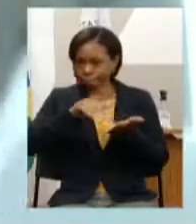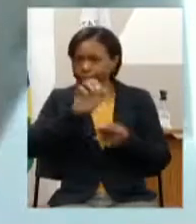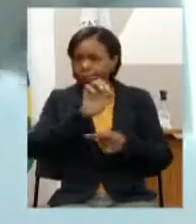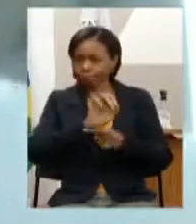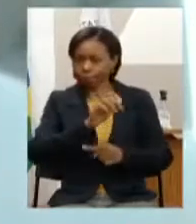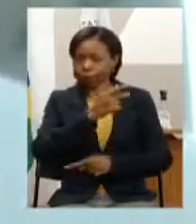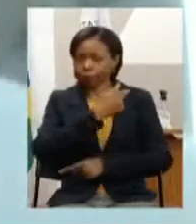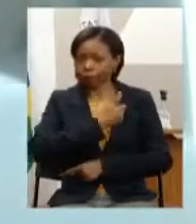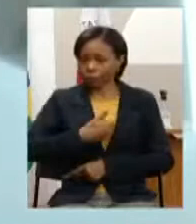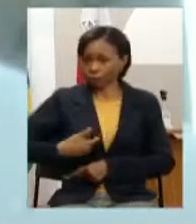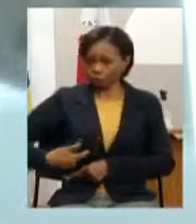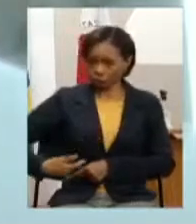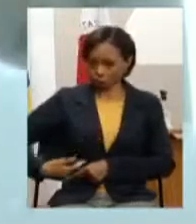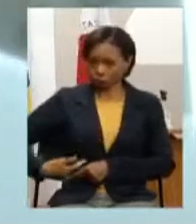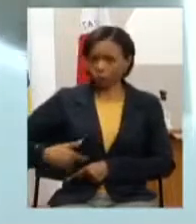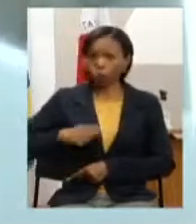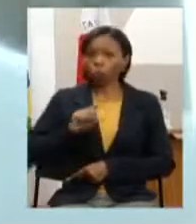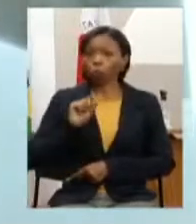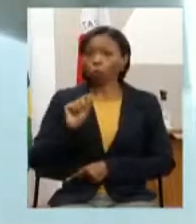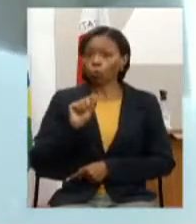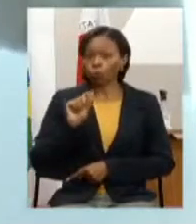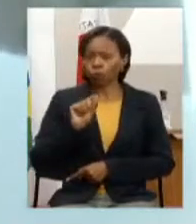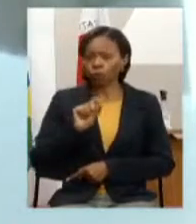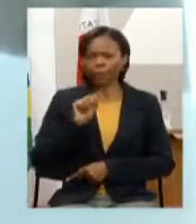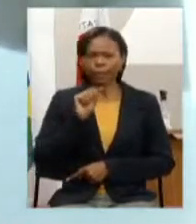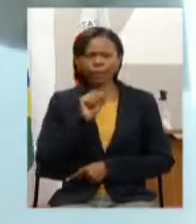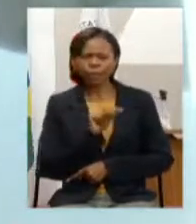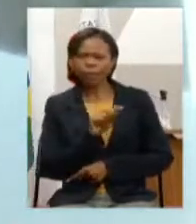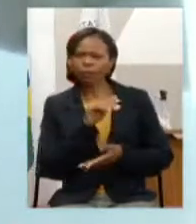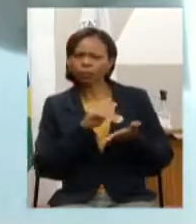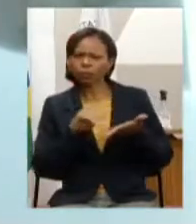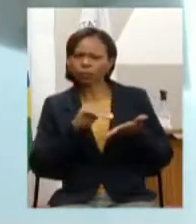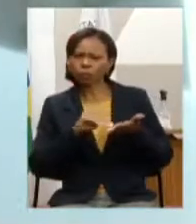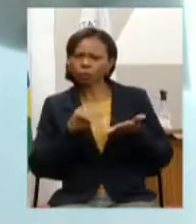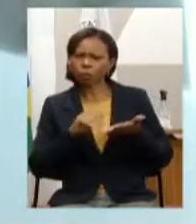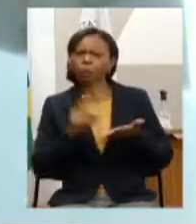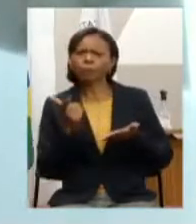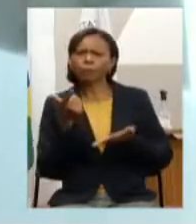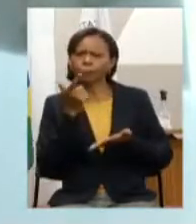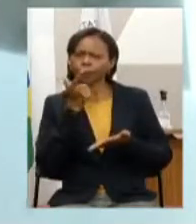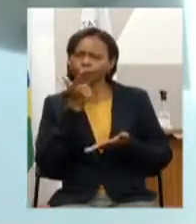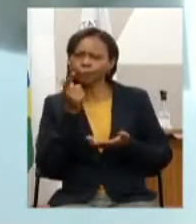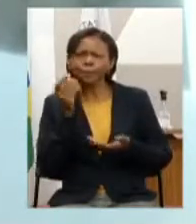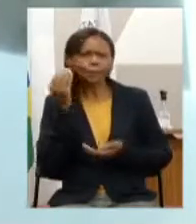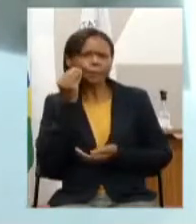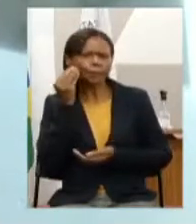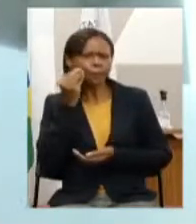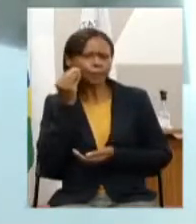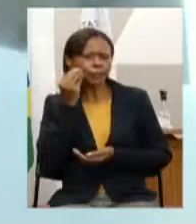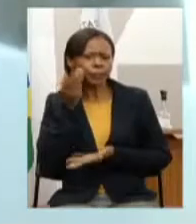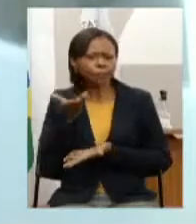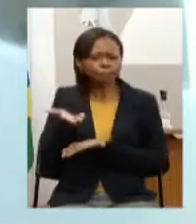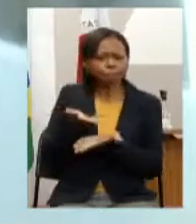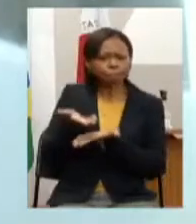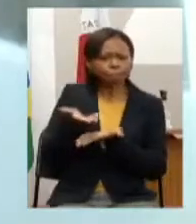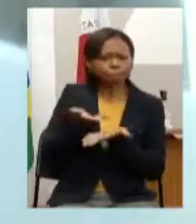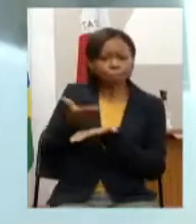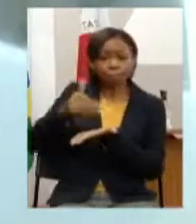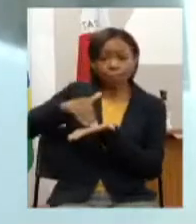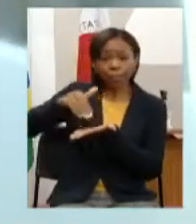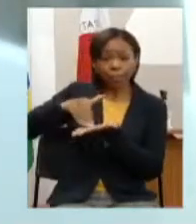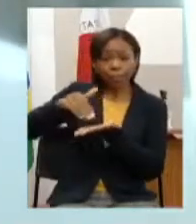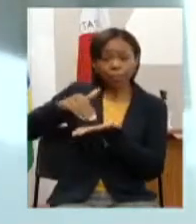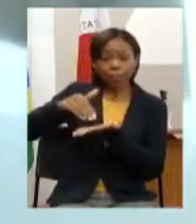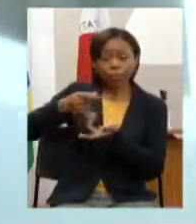Governo de Segov para que o órgão busque interlocução com a Secretaria de Estado de Desenvolvimento Econômico a